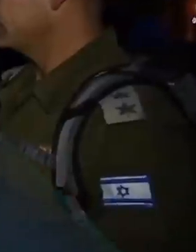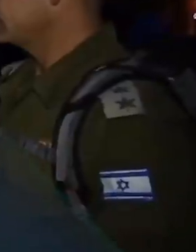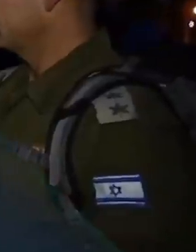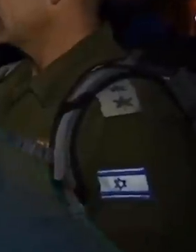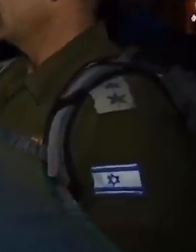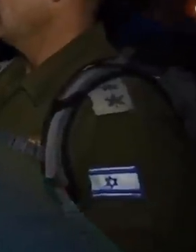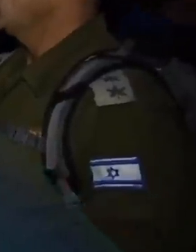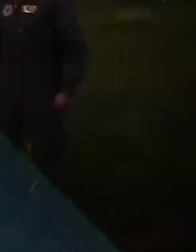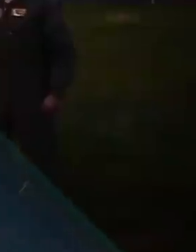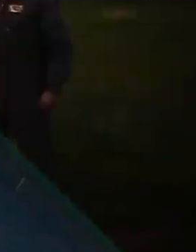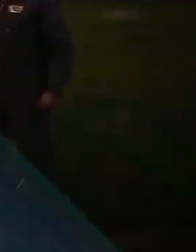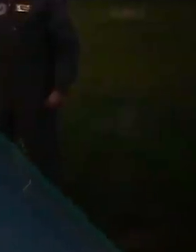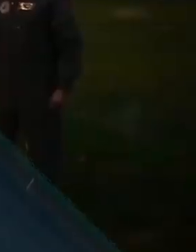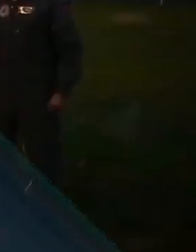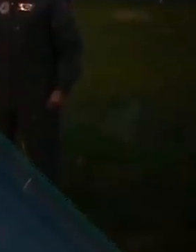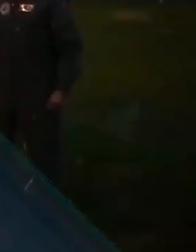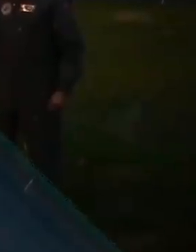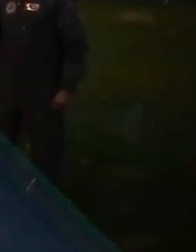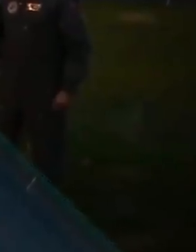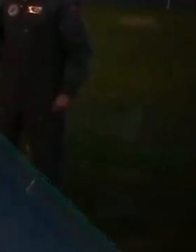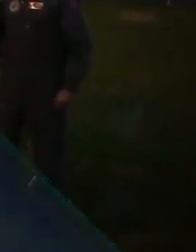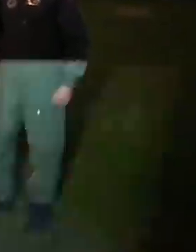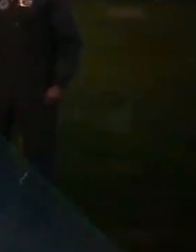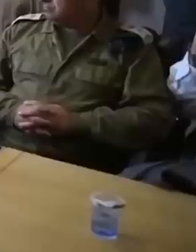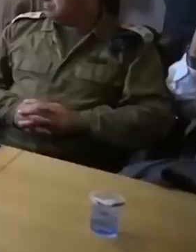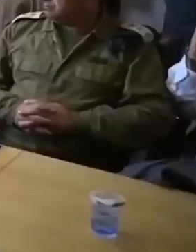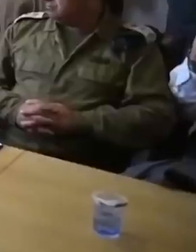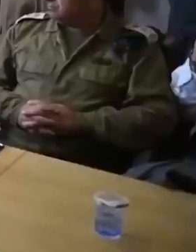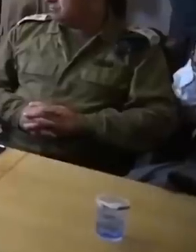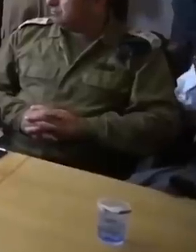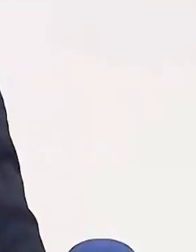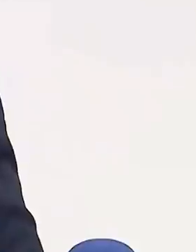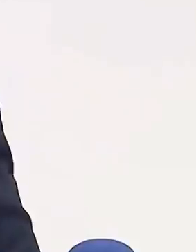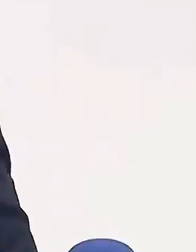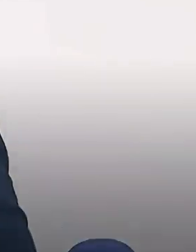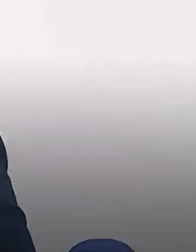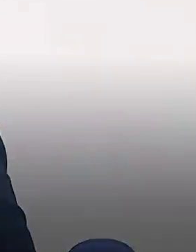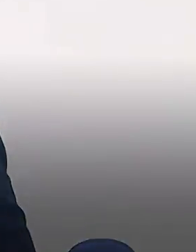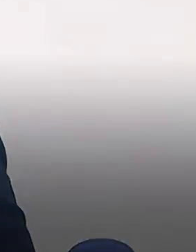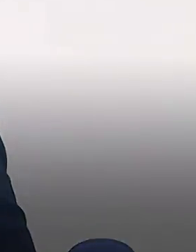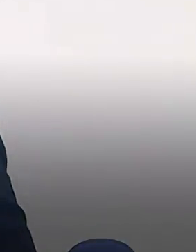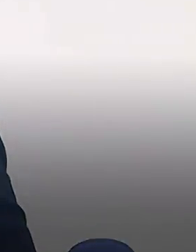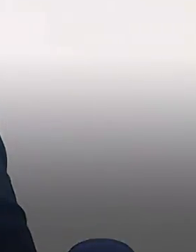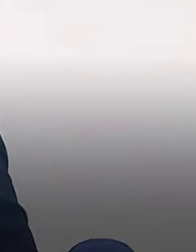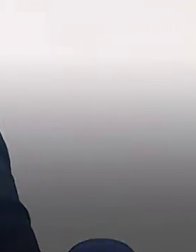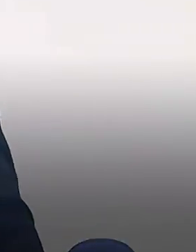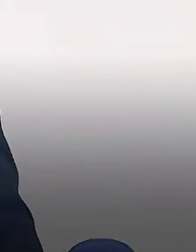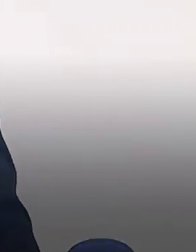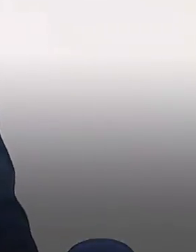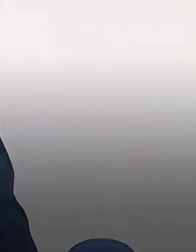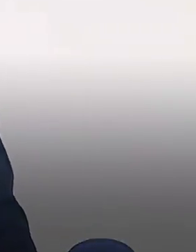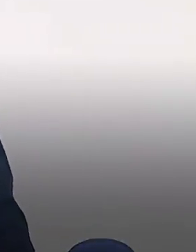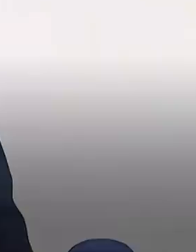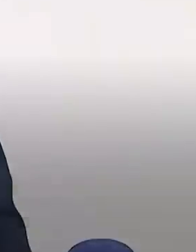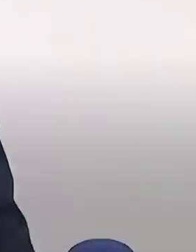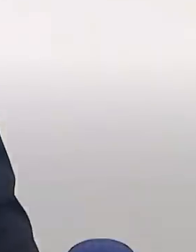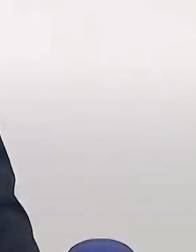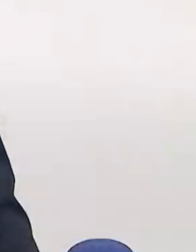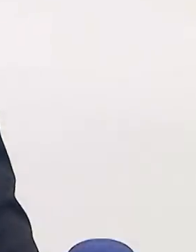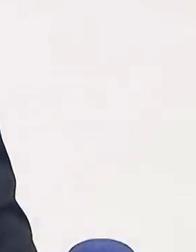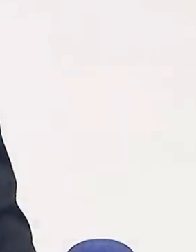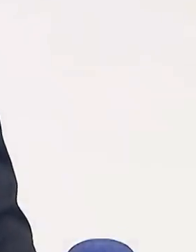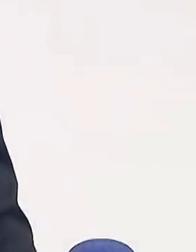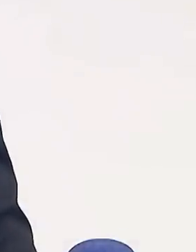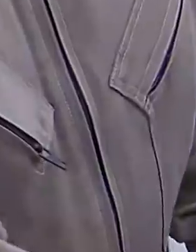Autoridades do Brasil e de Israel decidiram que a missão da delegação israelense em Brumadinho chegou ao fim